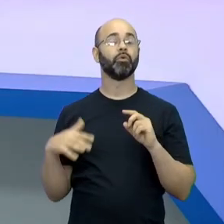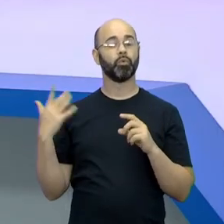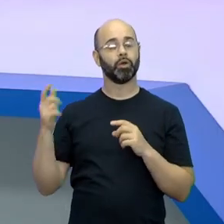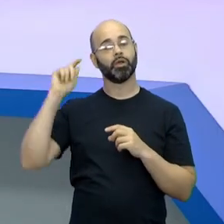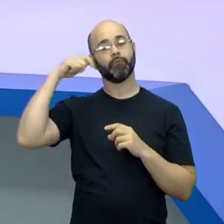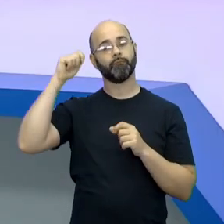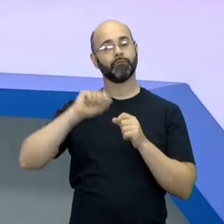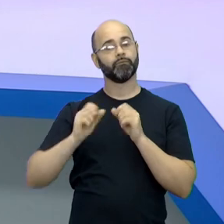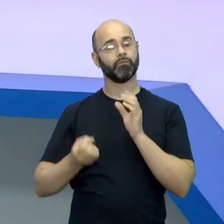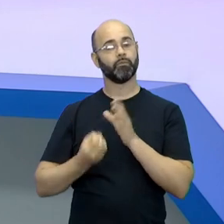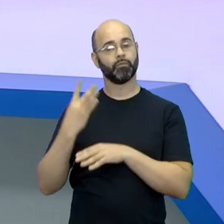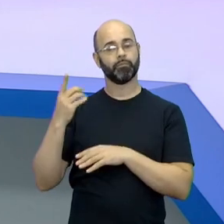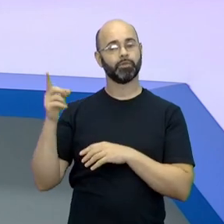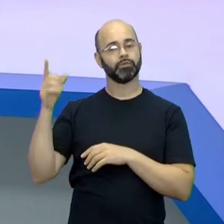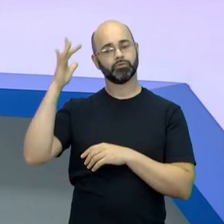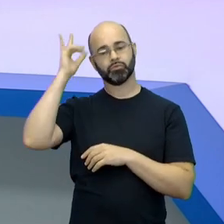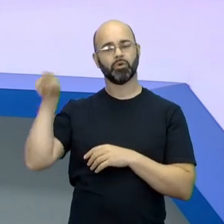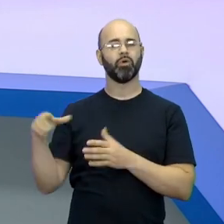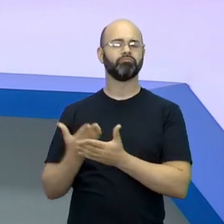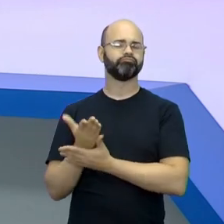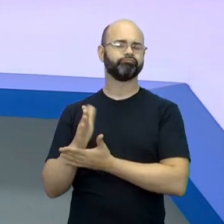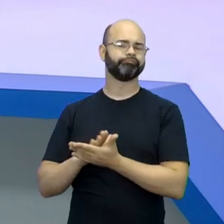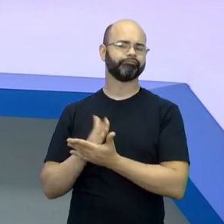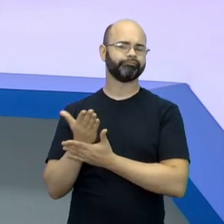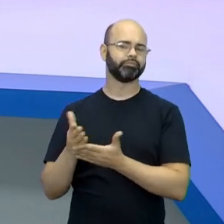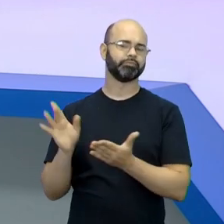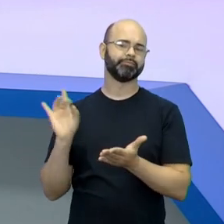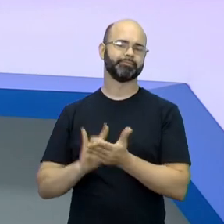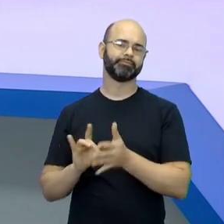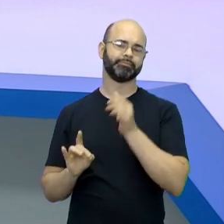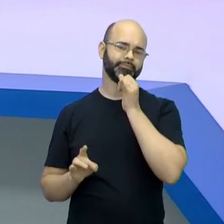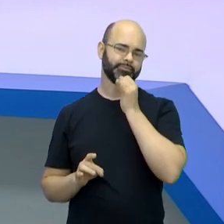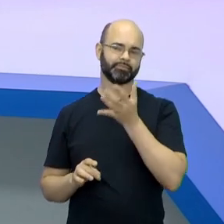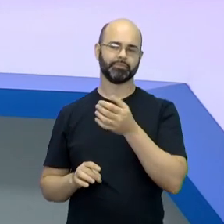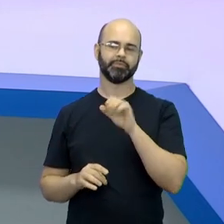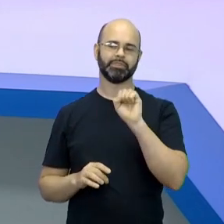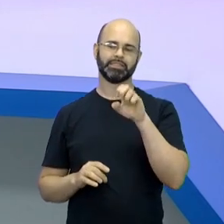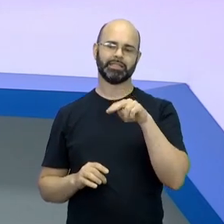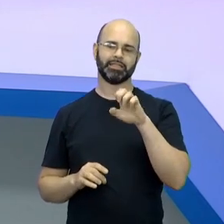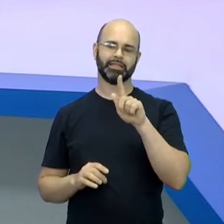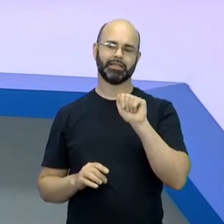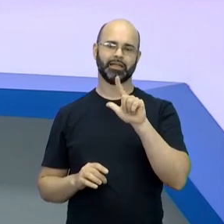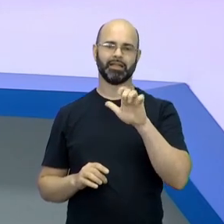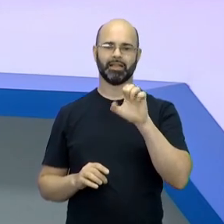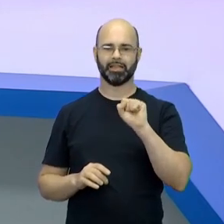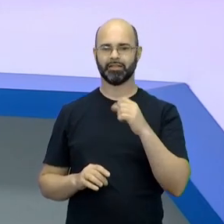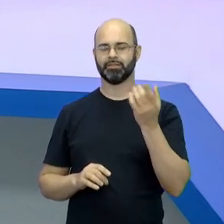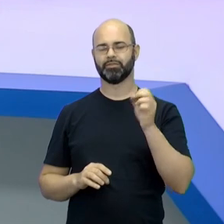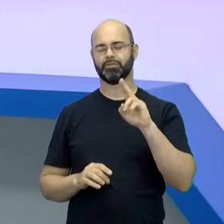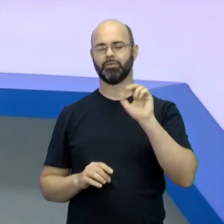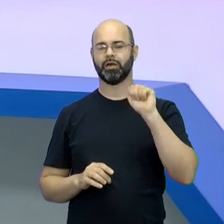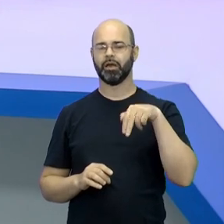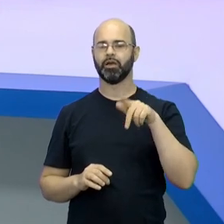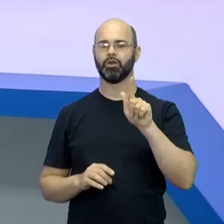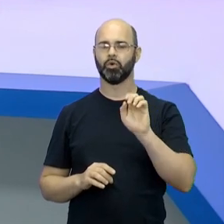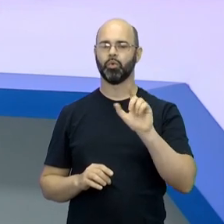filme, ele vai mostrar aquilo que incomoda realmente. Então, por exemplo, o senegalês, como você falou, o angolano,